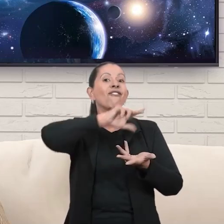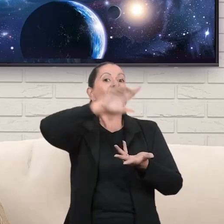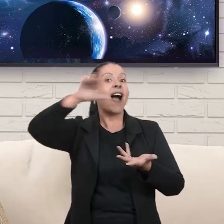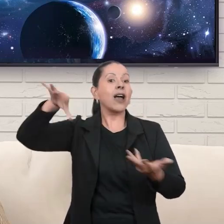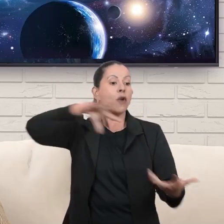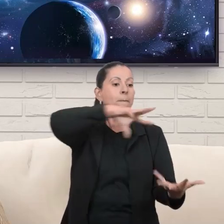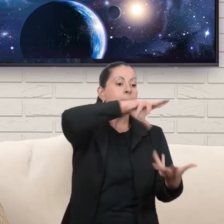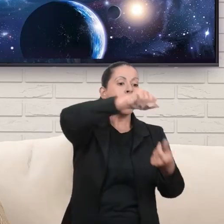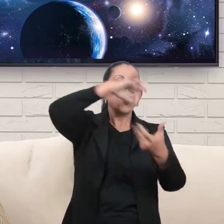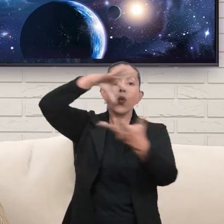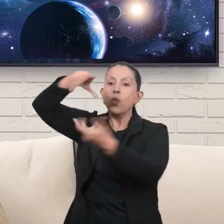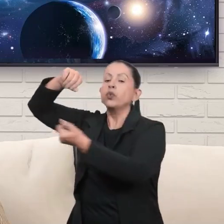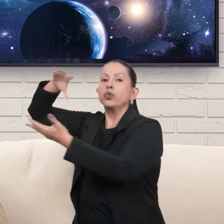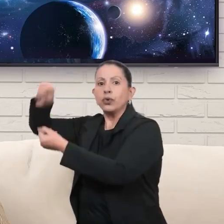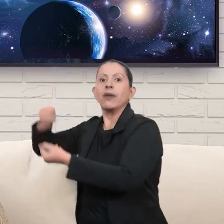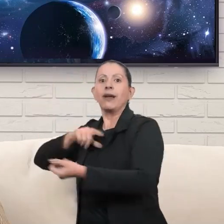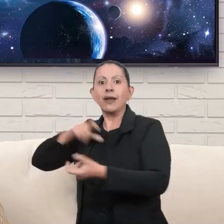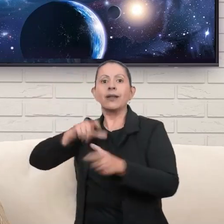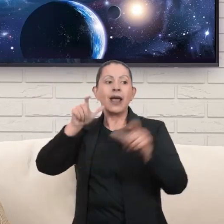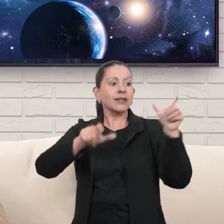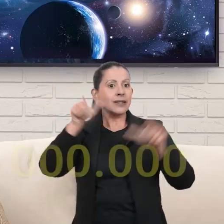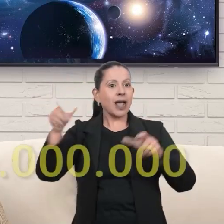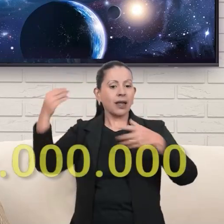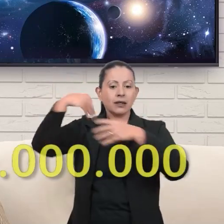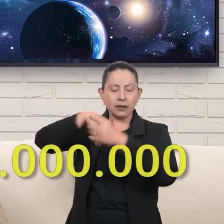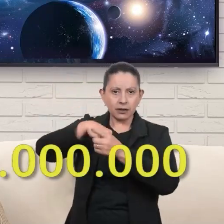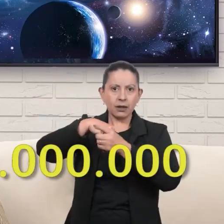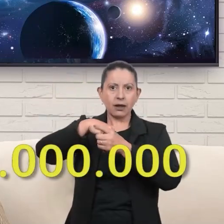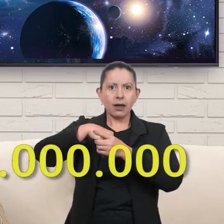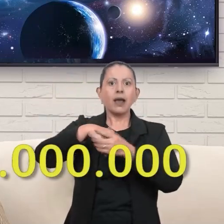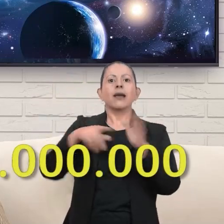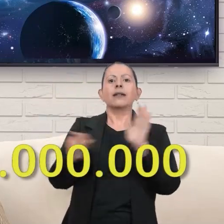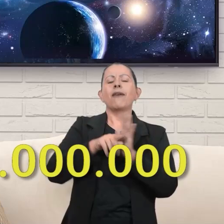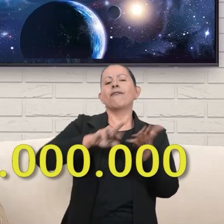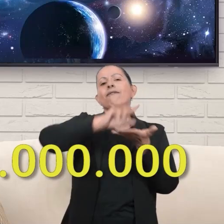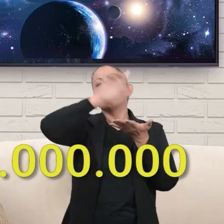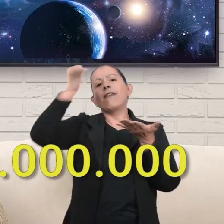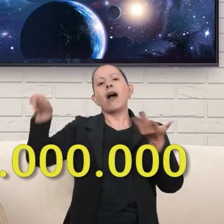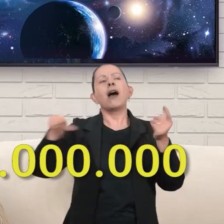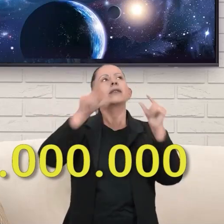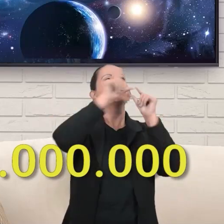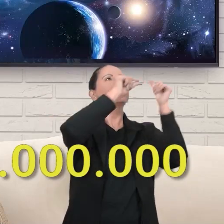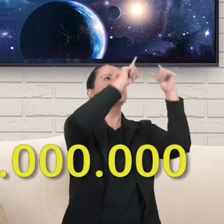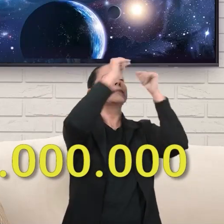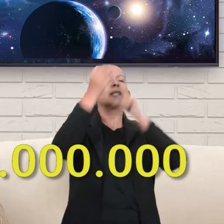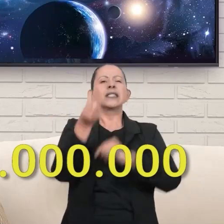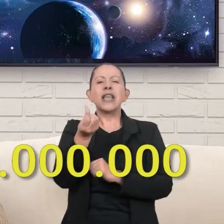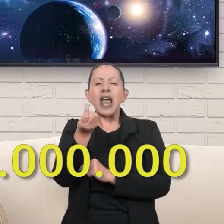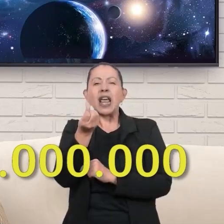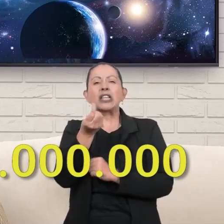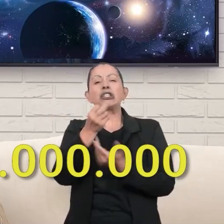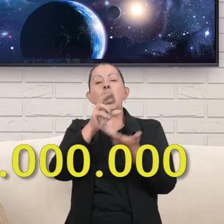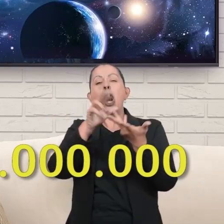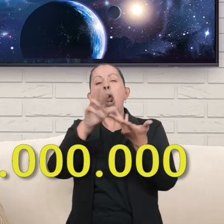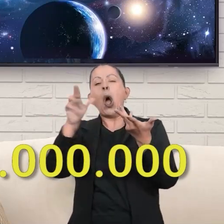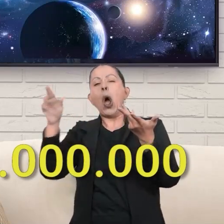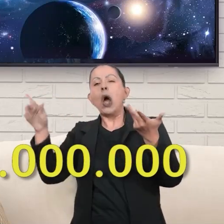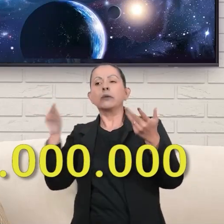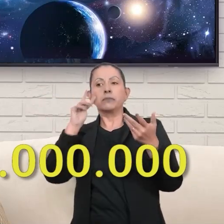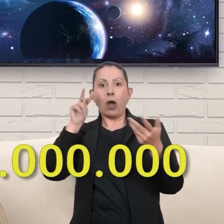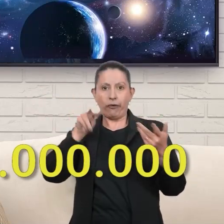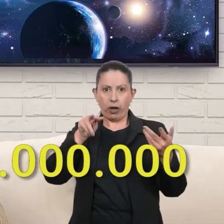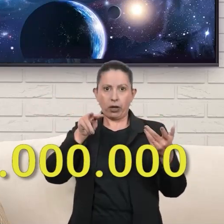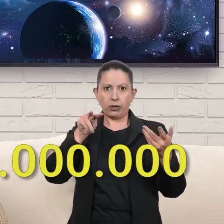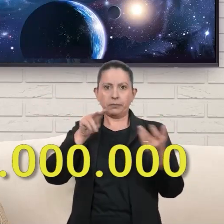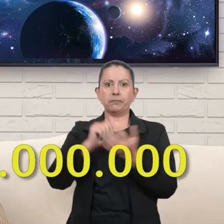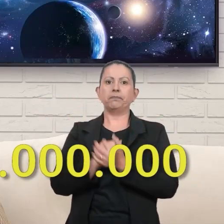mundos habitados girando ao redor de mais de seis cestilhões de estrelas. Sabe o que é isso? Seis cestilhões se